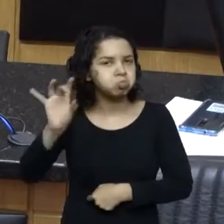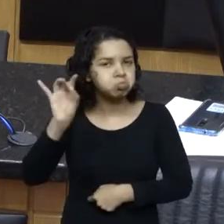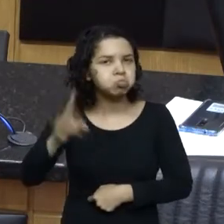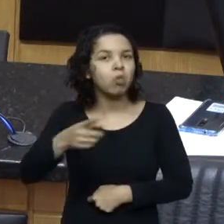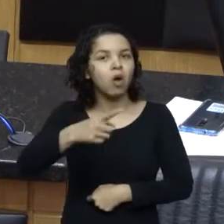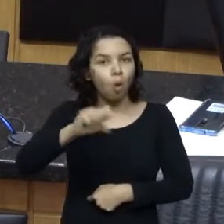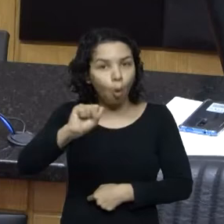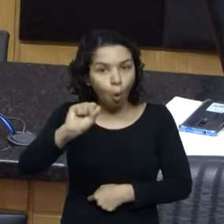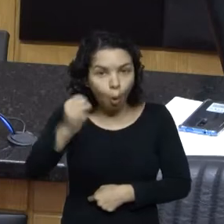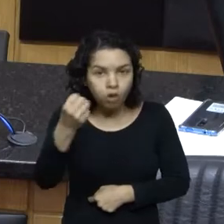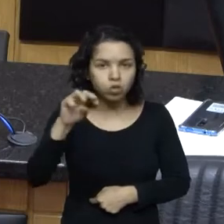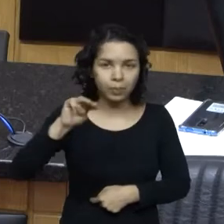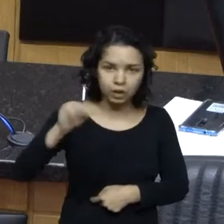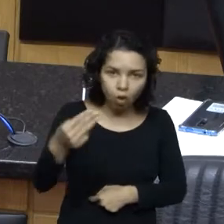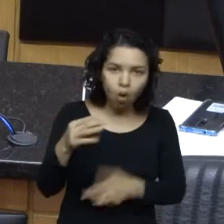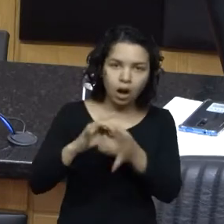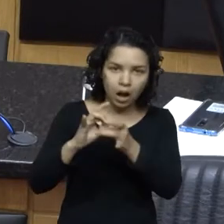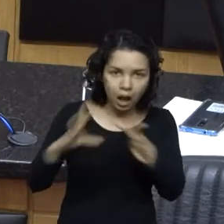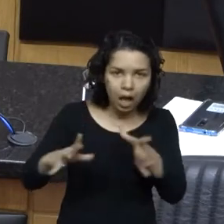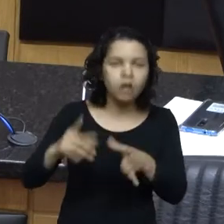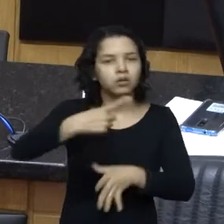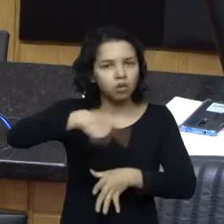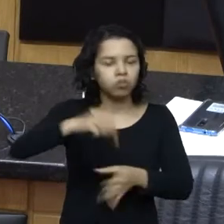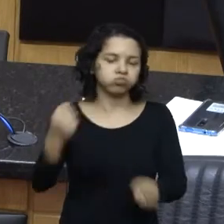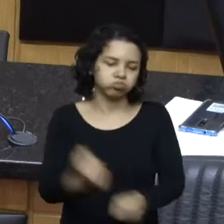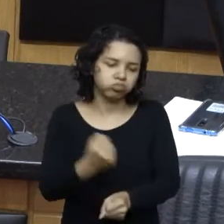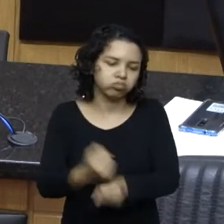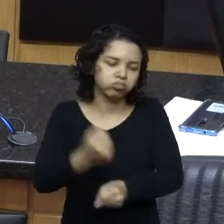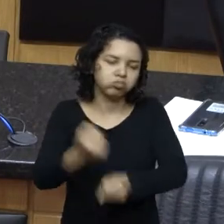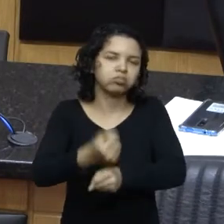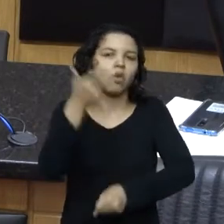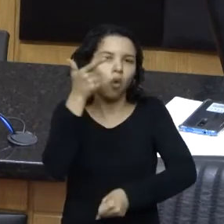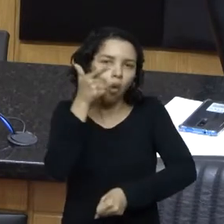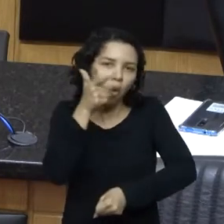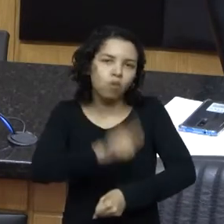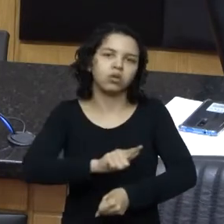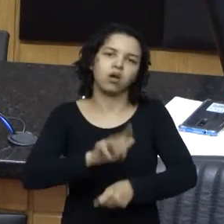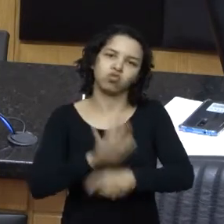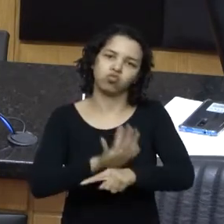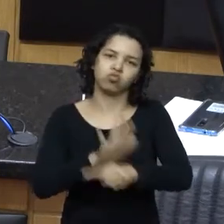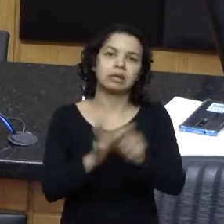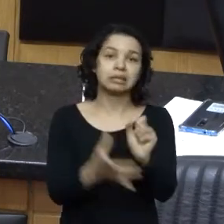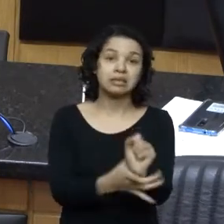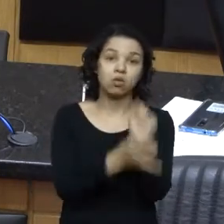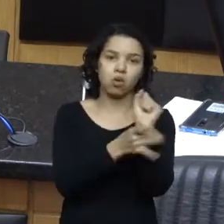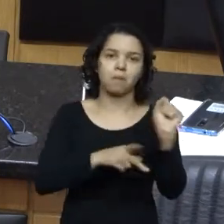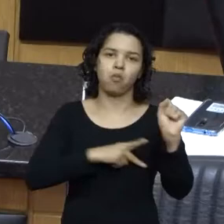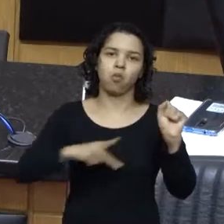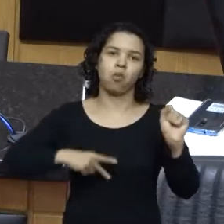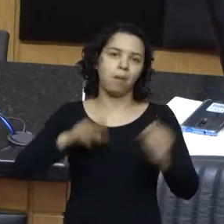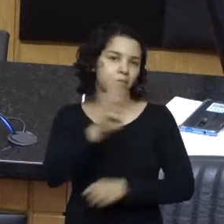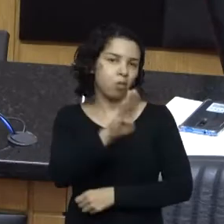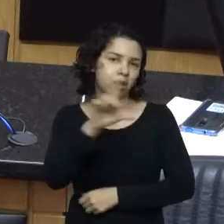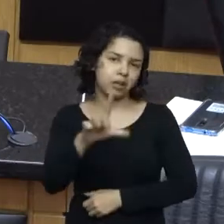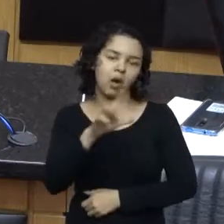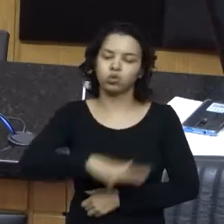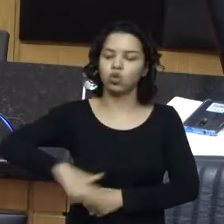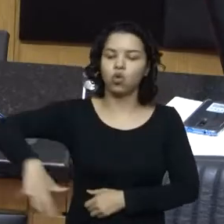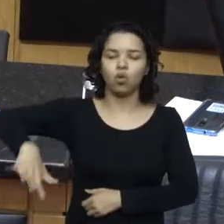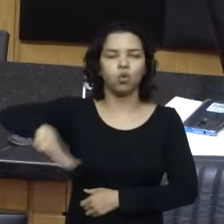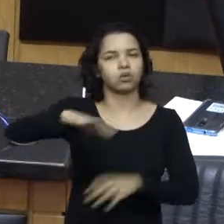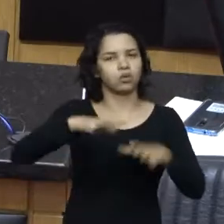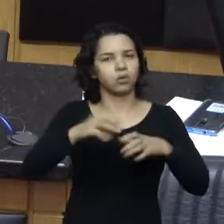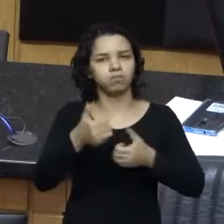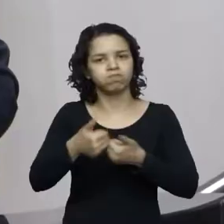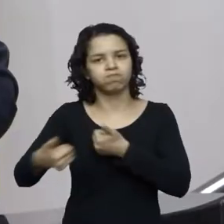edificar e concluir essa obra que vai servir realmente para a segurança pública, não só de Bumenau, mas de toda a região. Obrigado. Obrigado, deputado